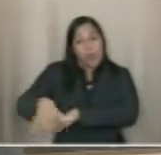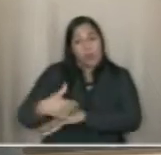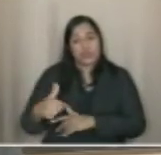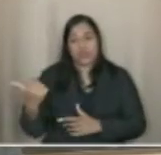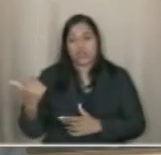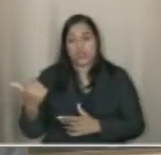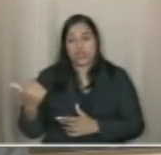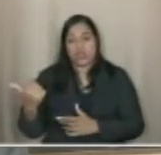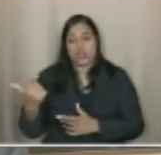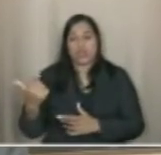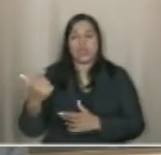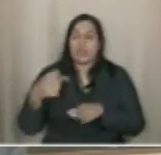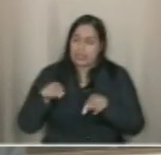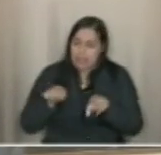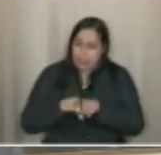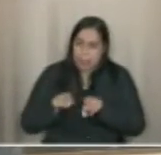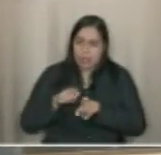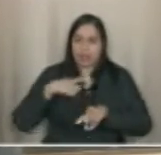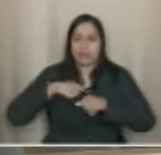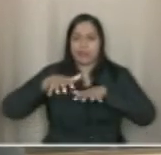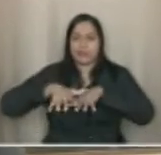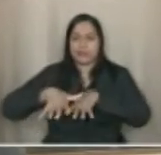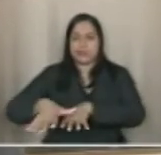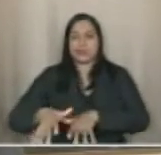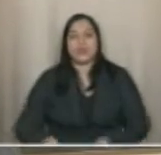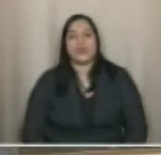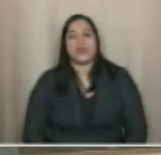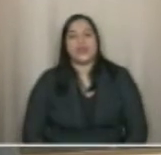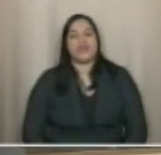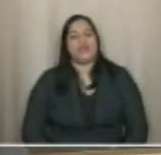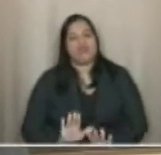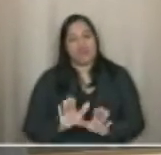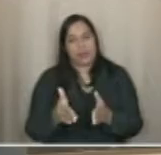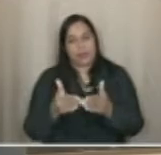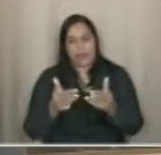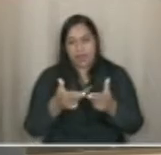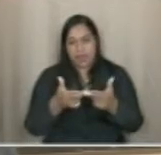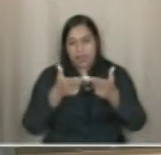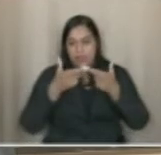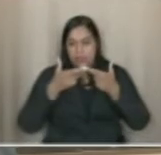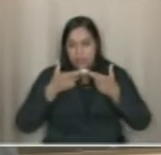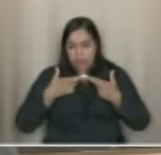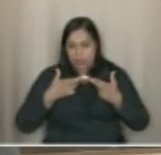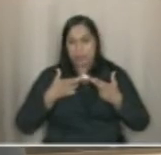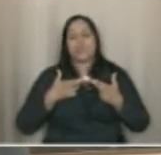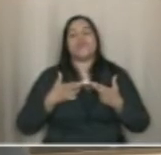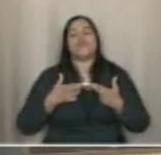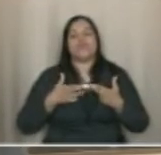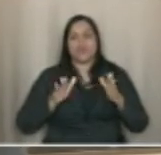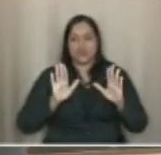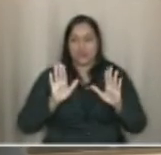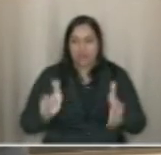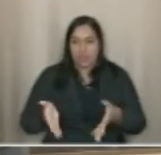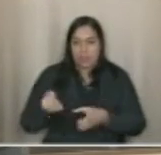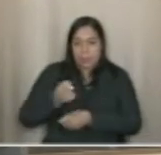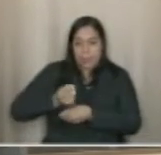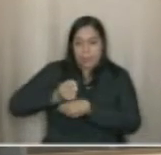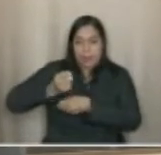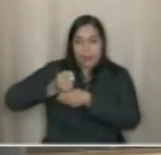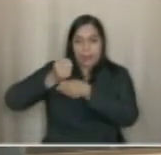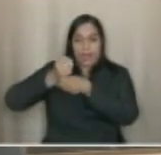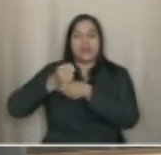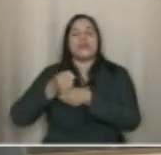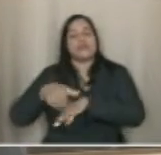já está sendo resolvido. Nós entramos com requerimentos para a pavimentação dessas ruas,